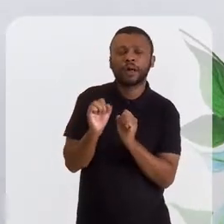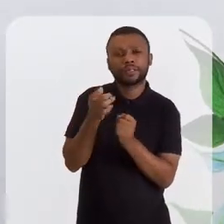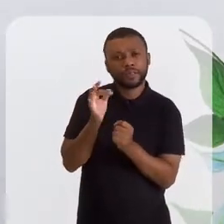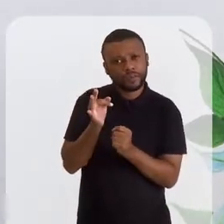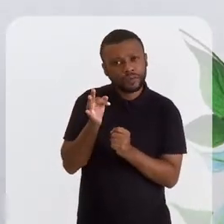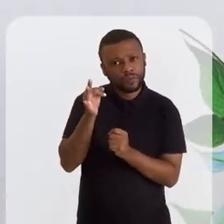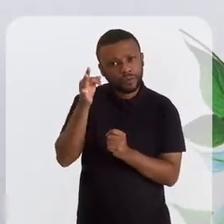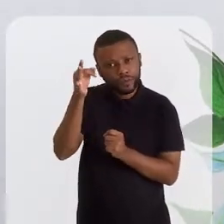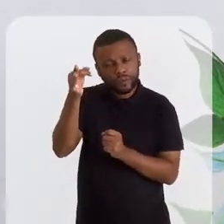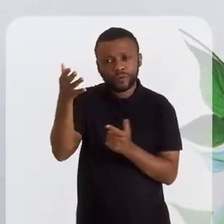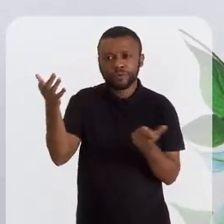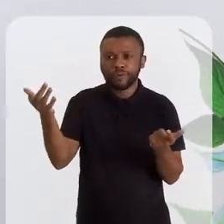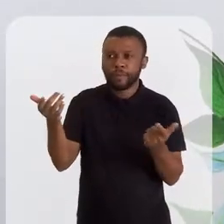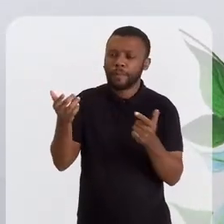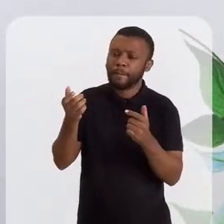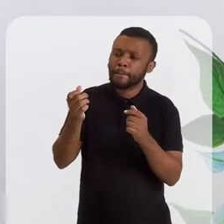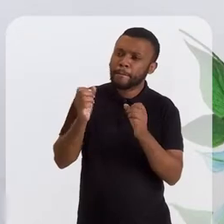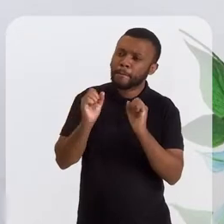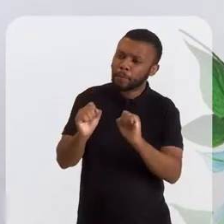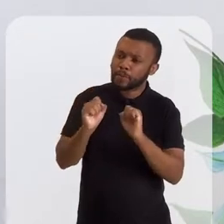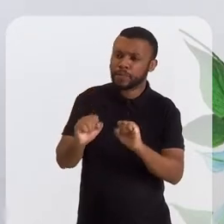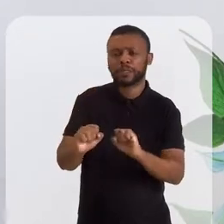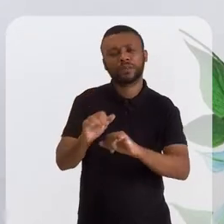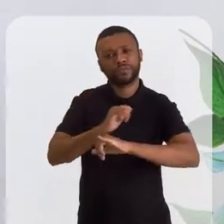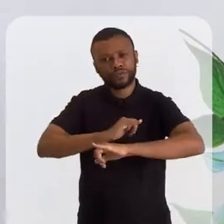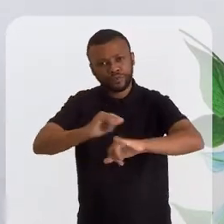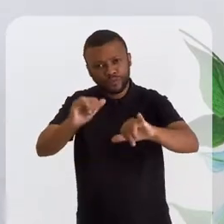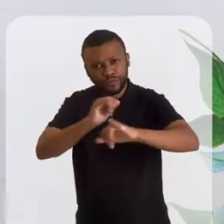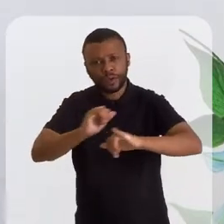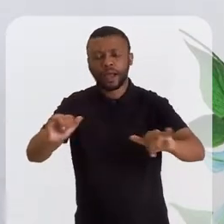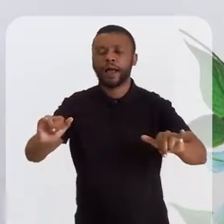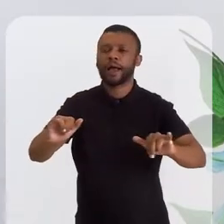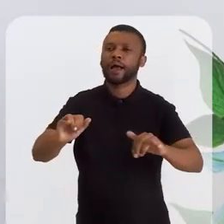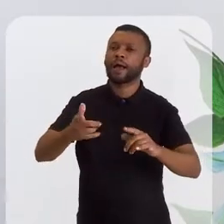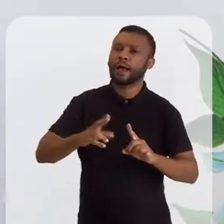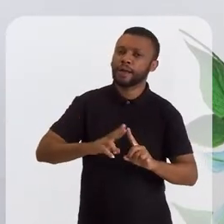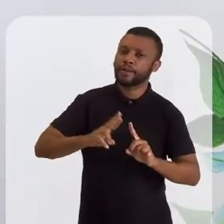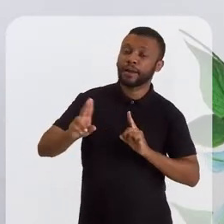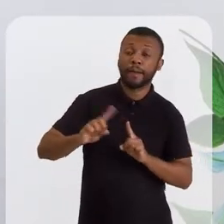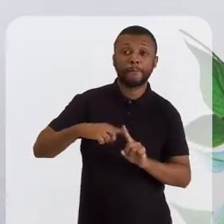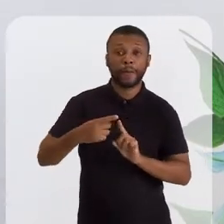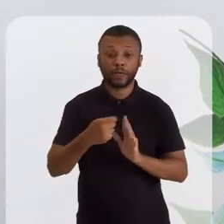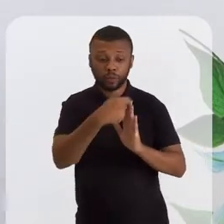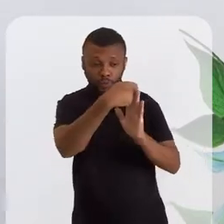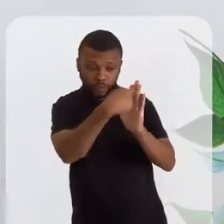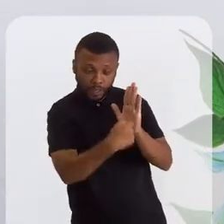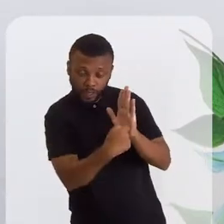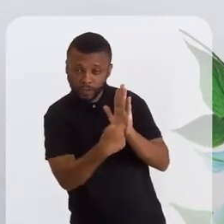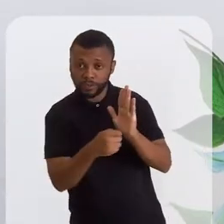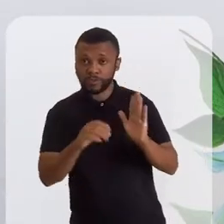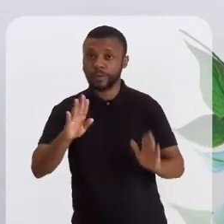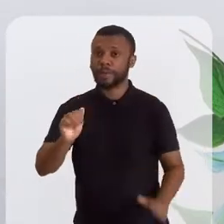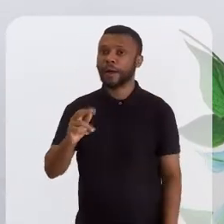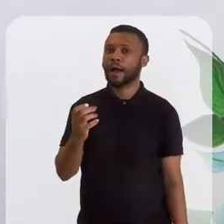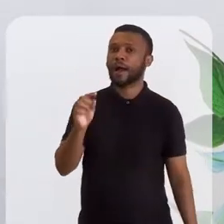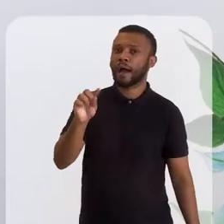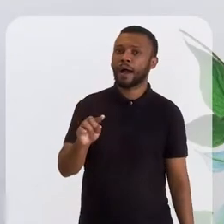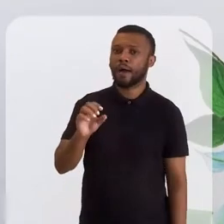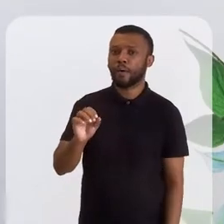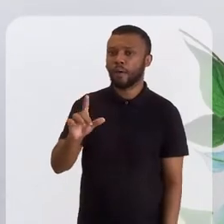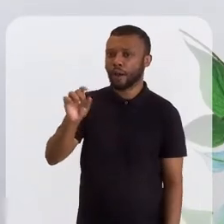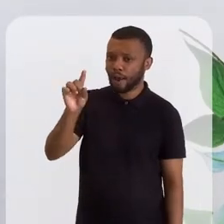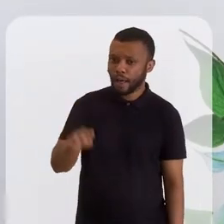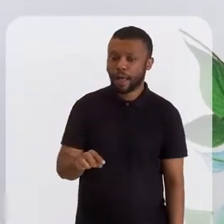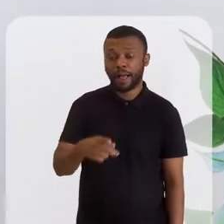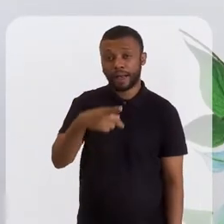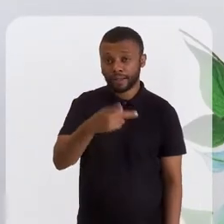divulgar mais a religião e os inscritos de barra rolar aqui no